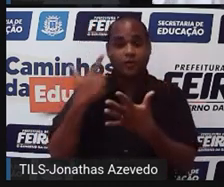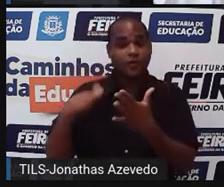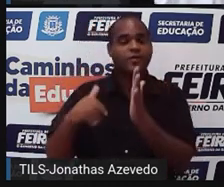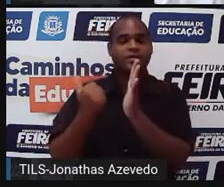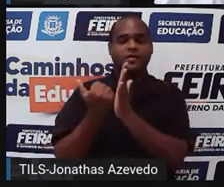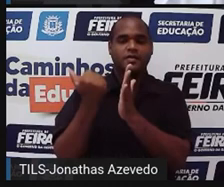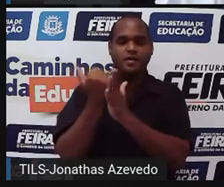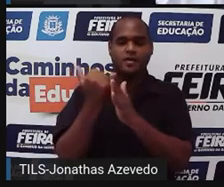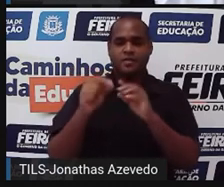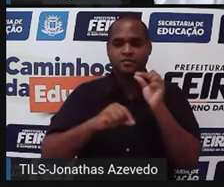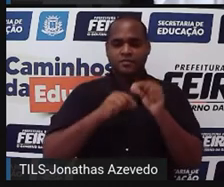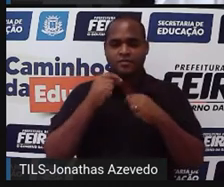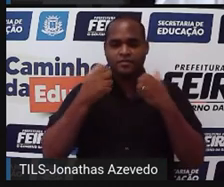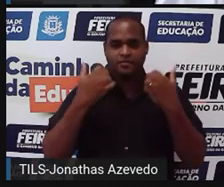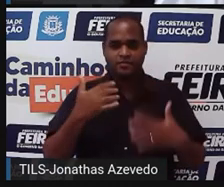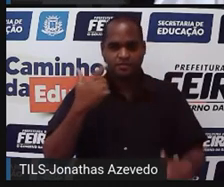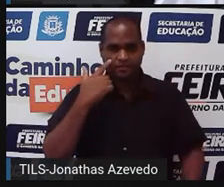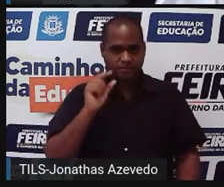tá bom?